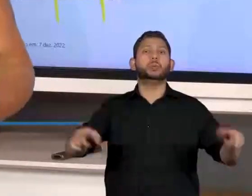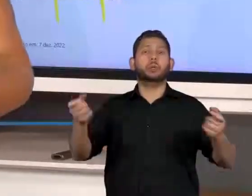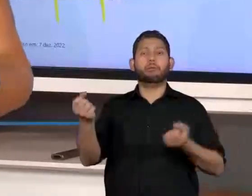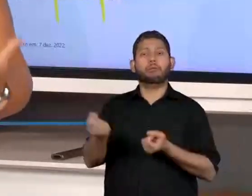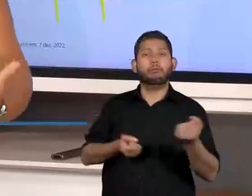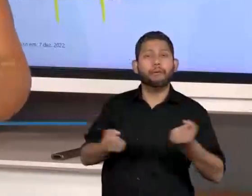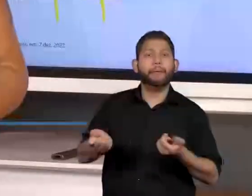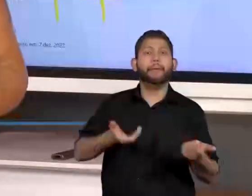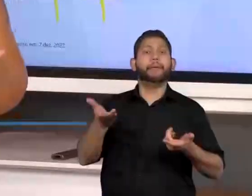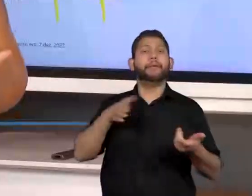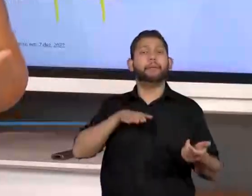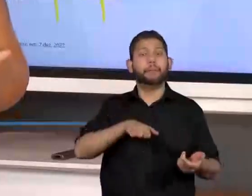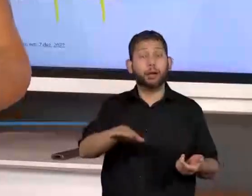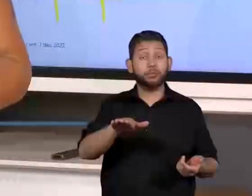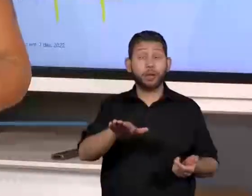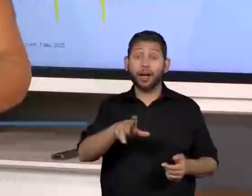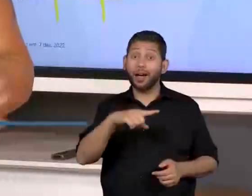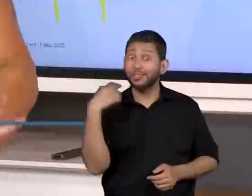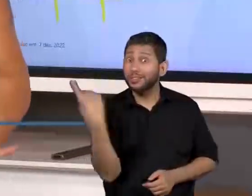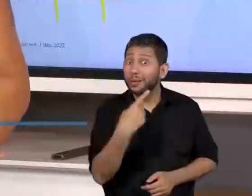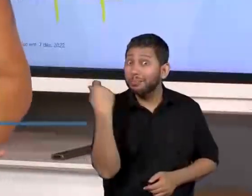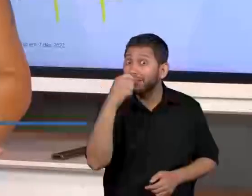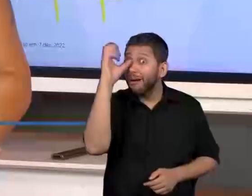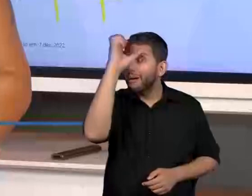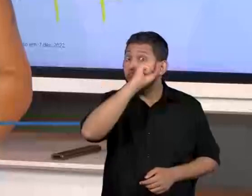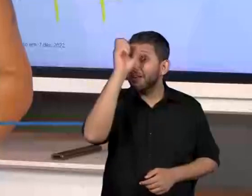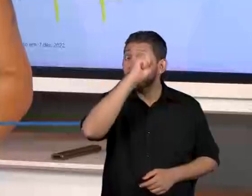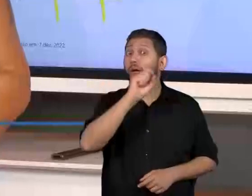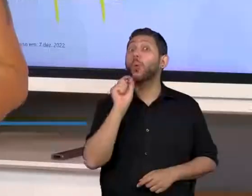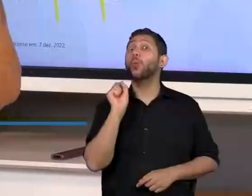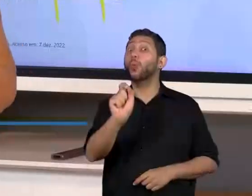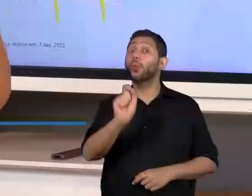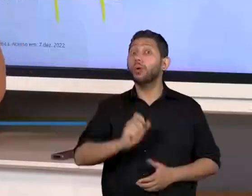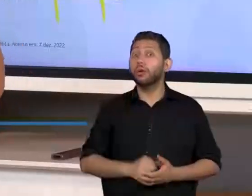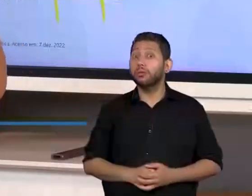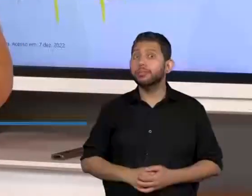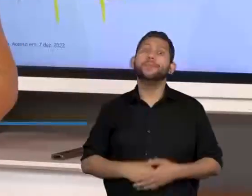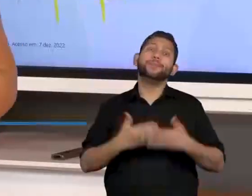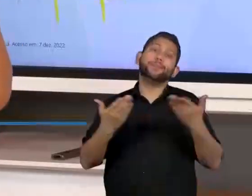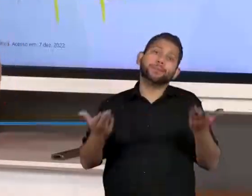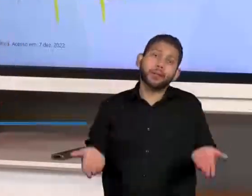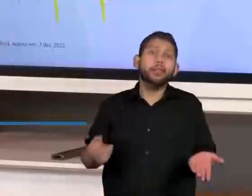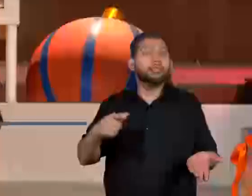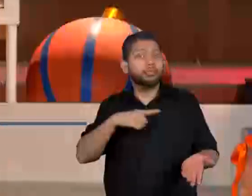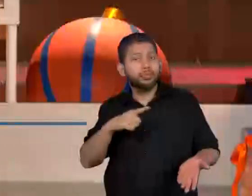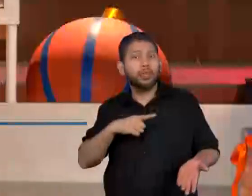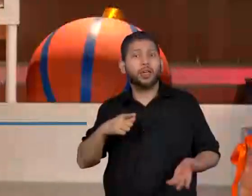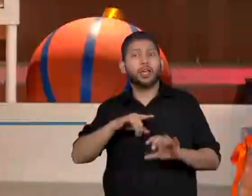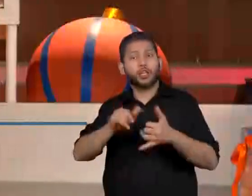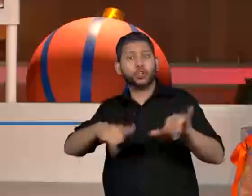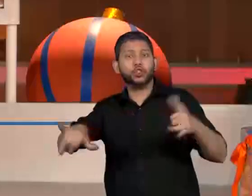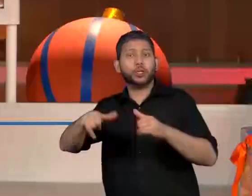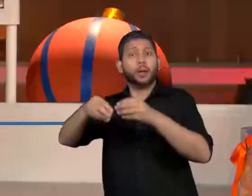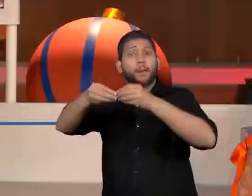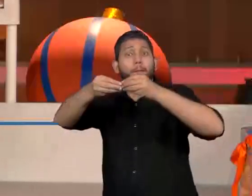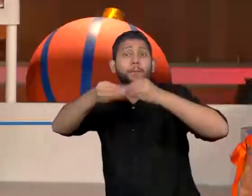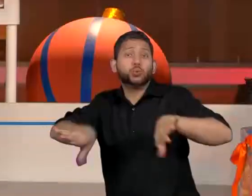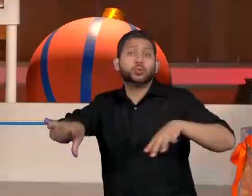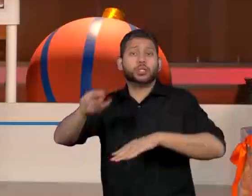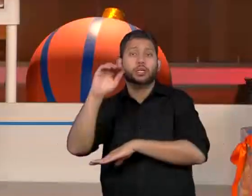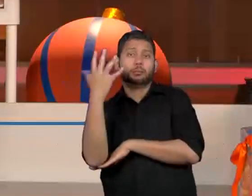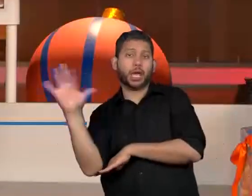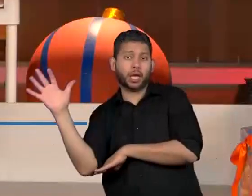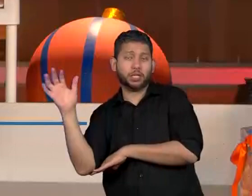é menos prejudicial ao meio ambiente. Então, essa é a proposta. Agora, nós falando em produzir